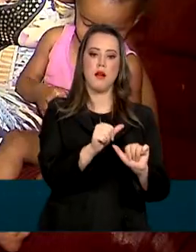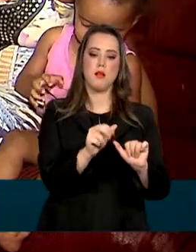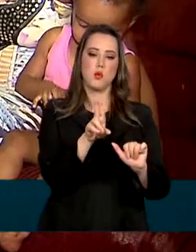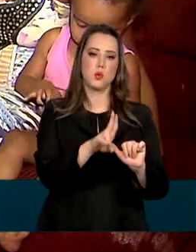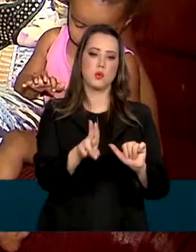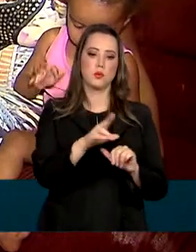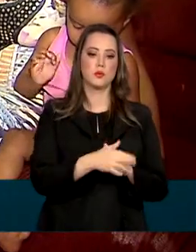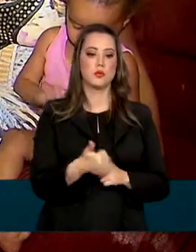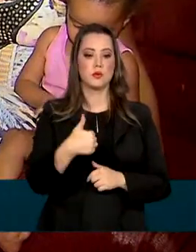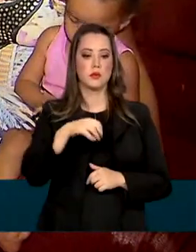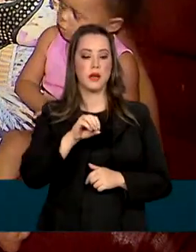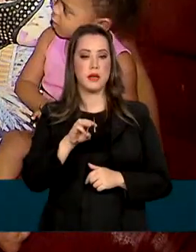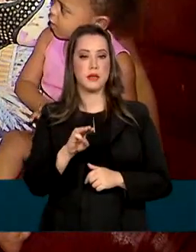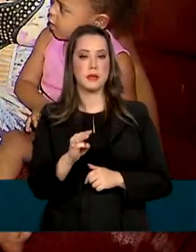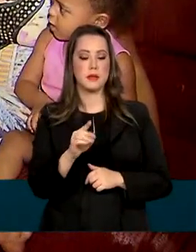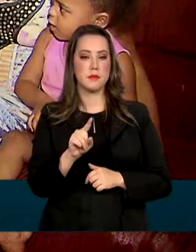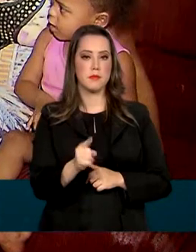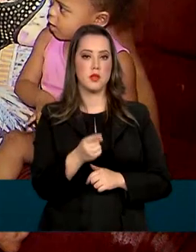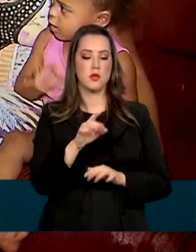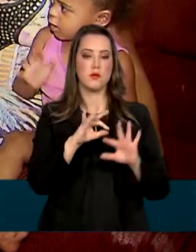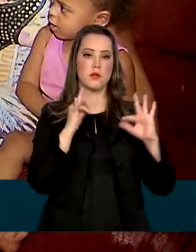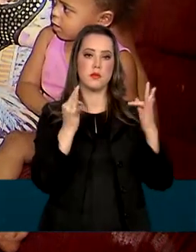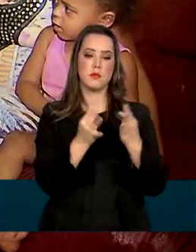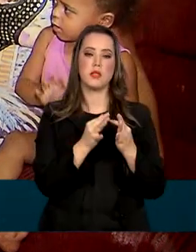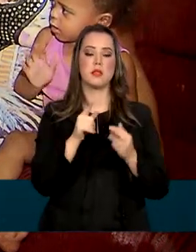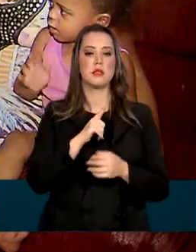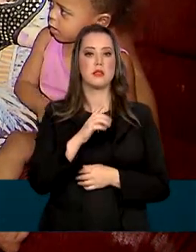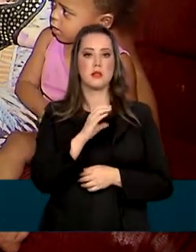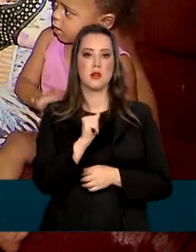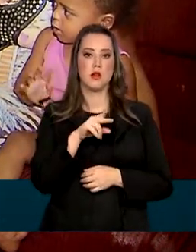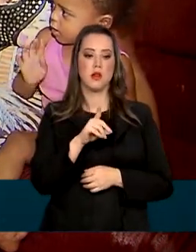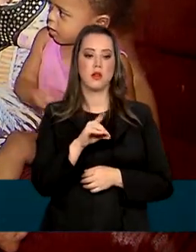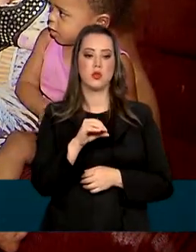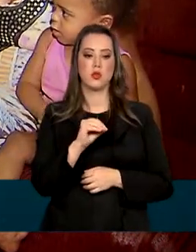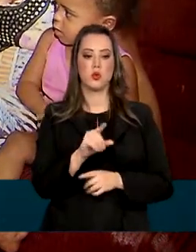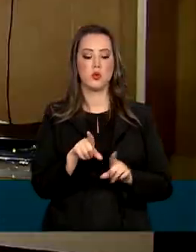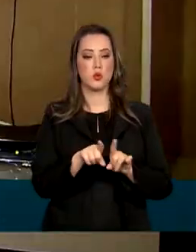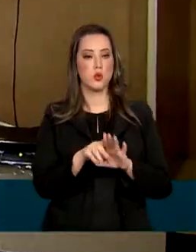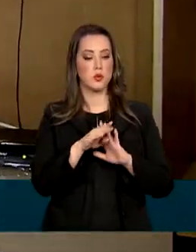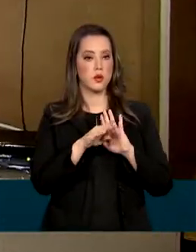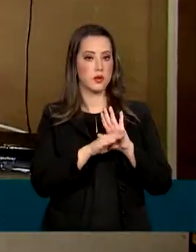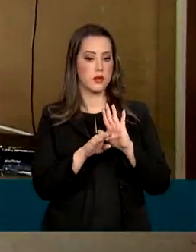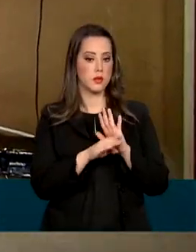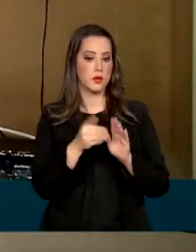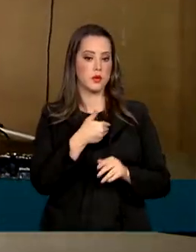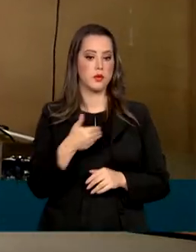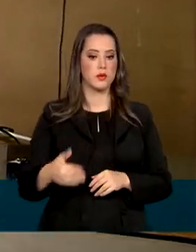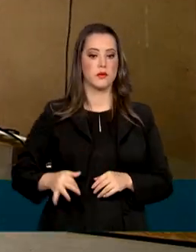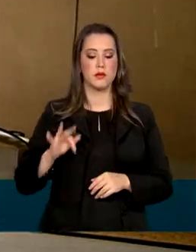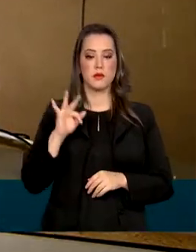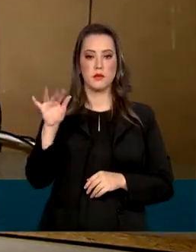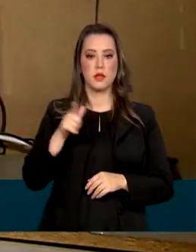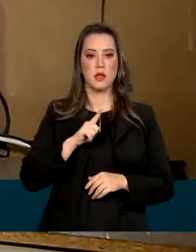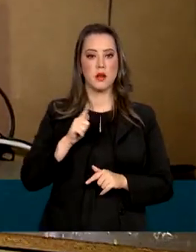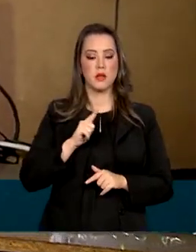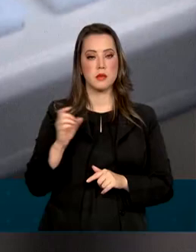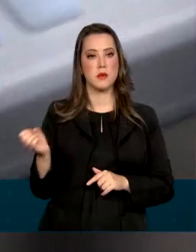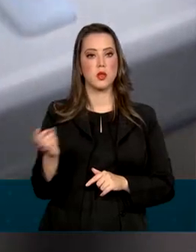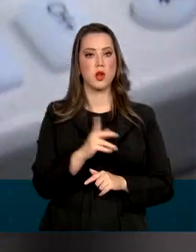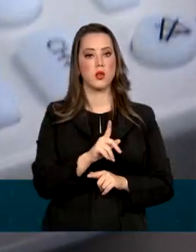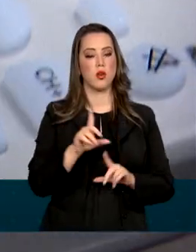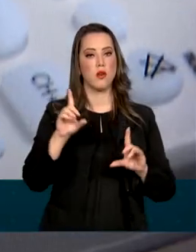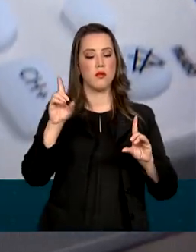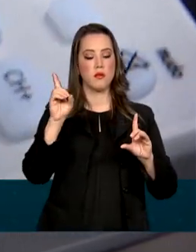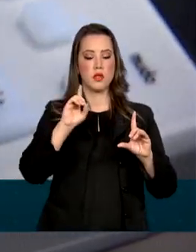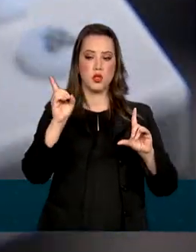10 mil famílias inscritas no Cadastro Único para Programas Sociais do Governo Federal receberam os kits com a nova antena